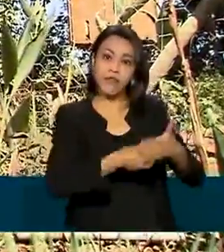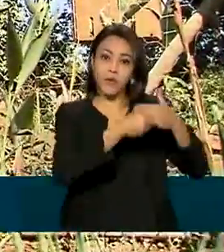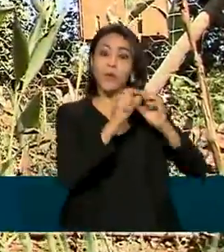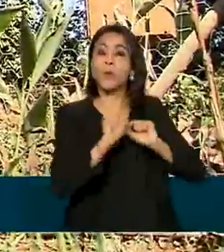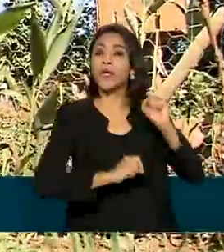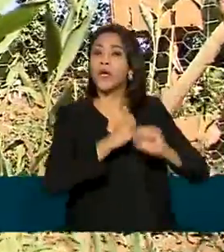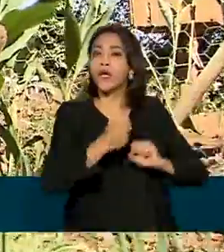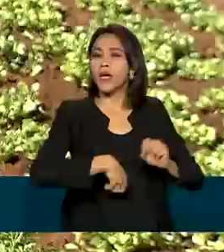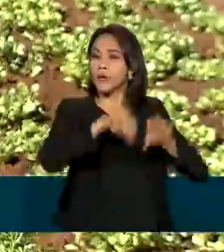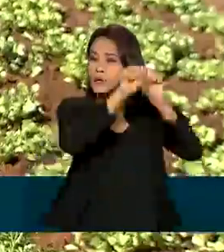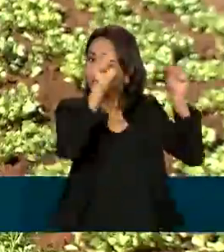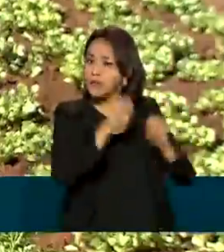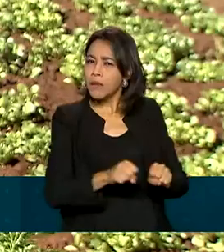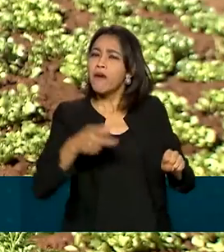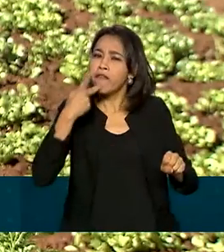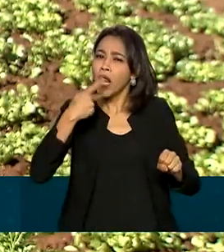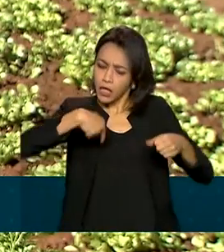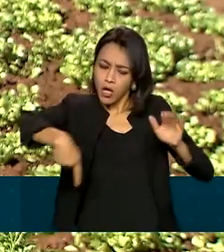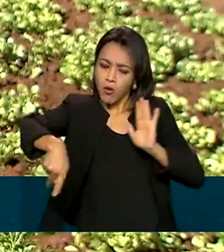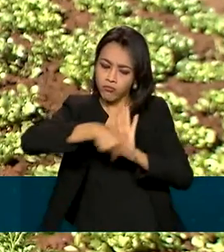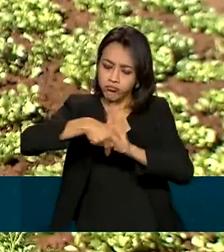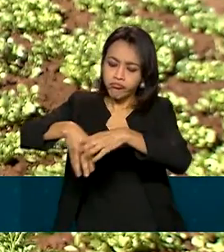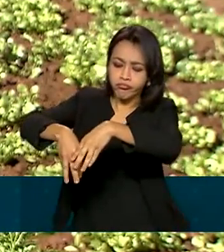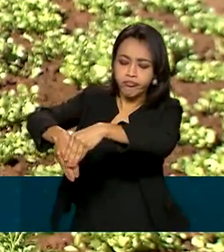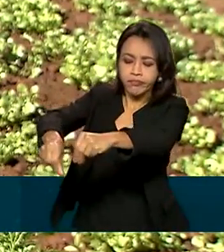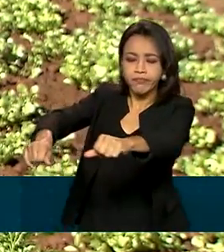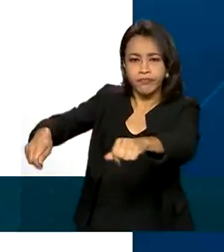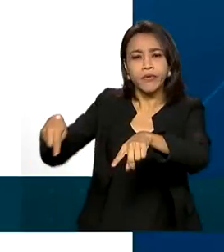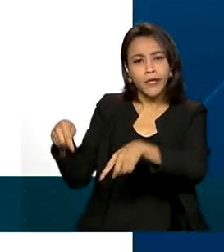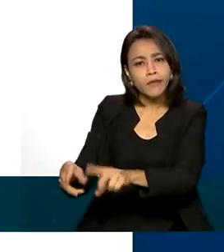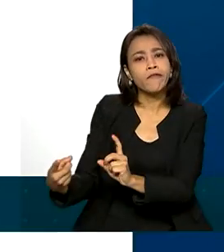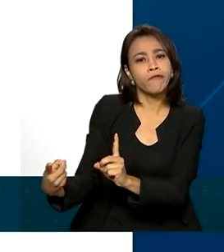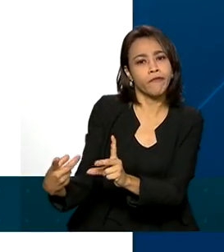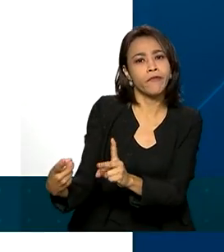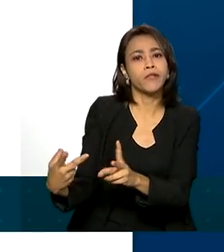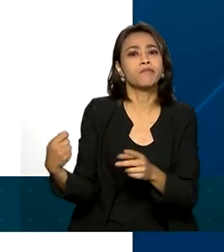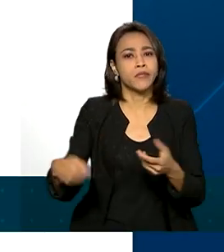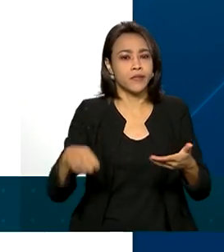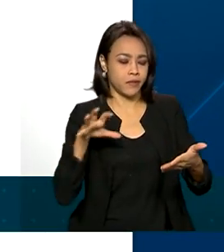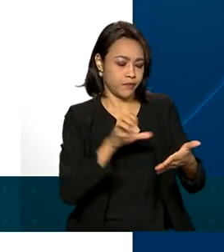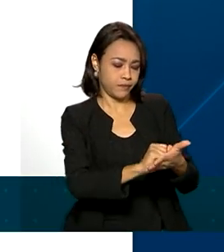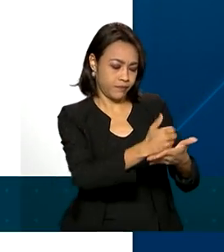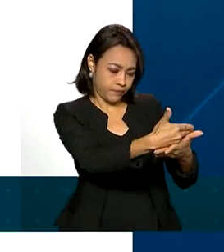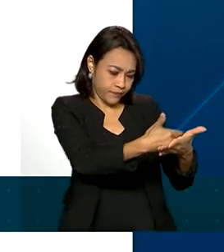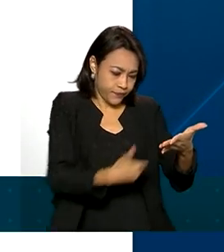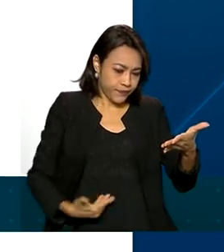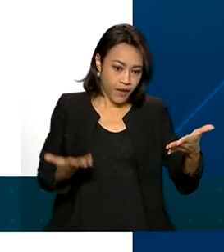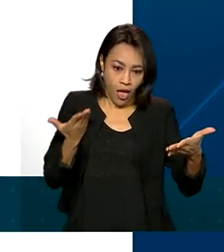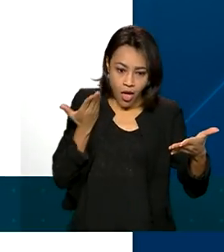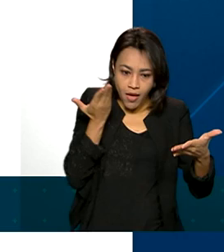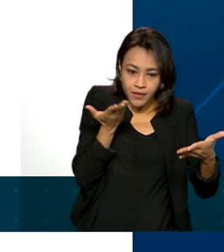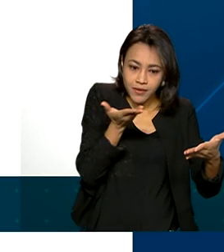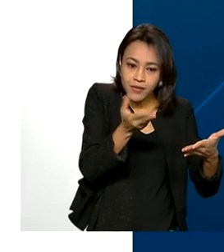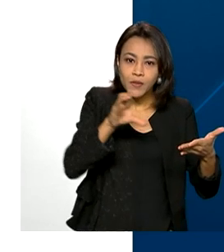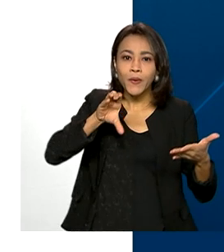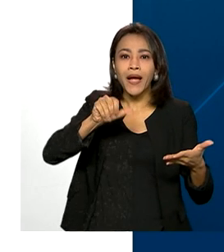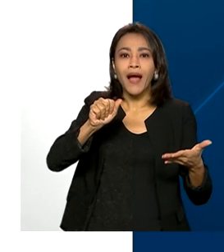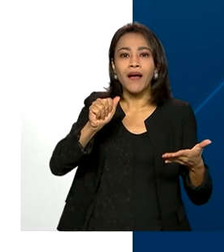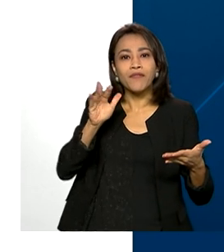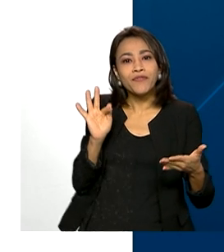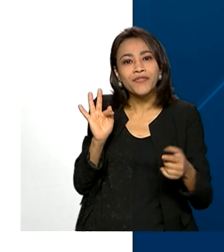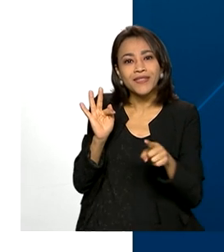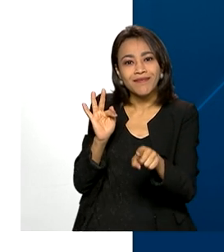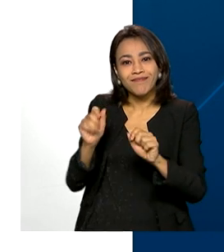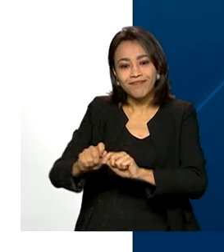o dono da terra e que ela produz e gera renda. Esse sistema é o Cadastro Nacional da Agricultura Familiar,